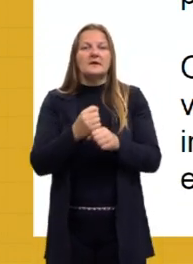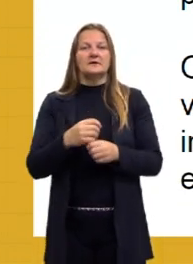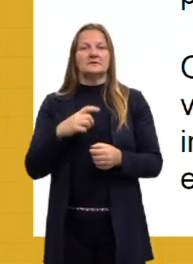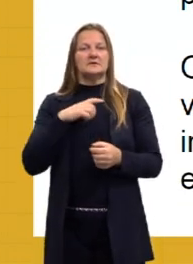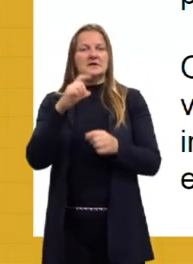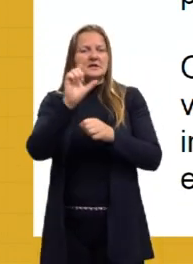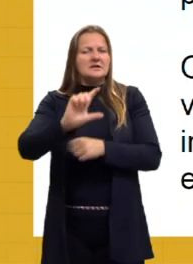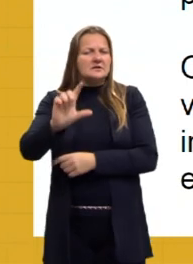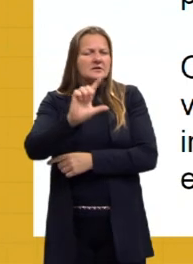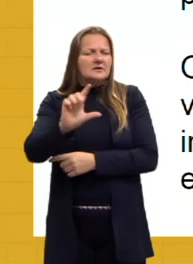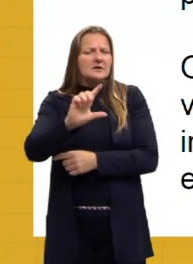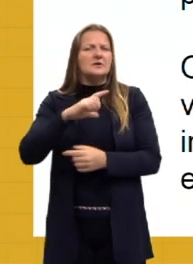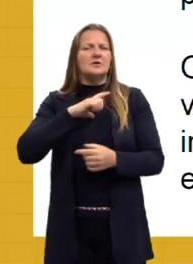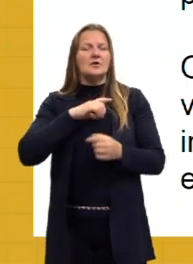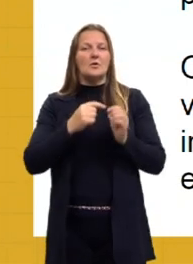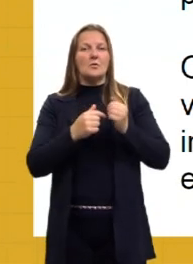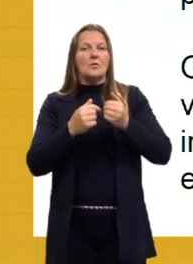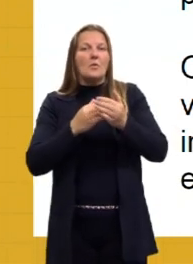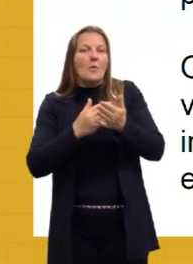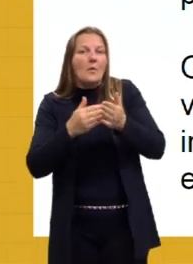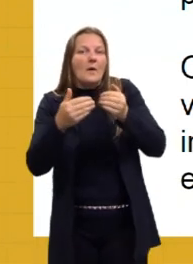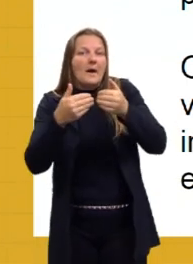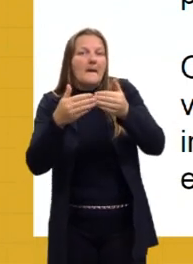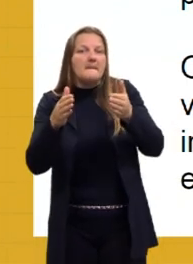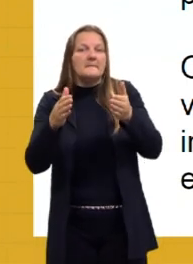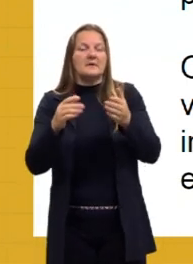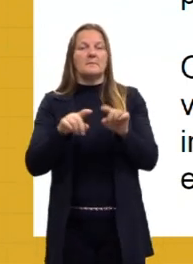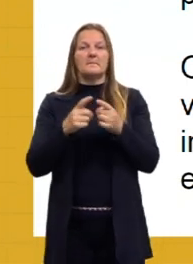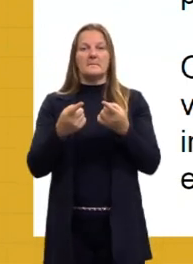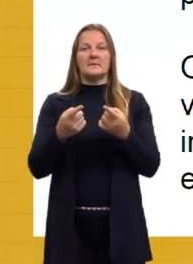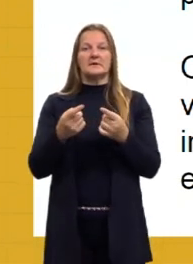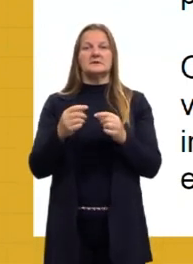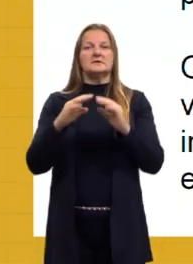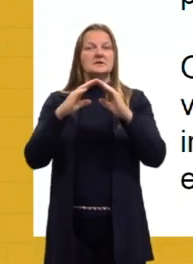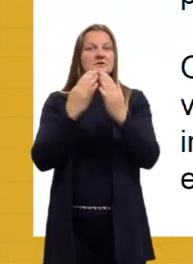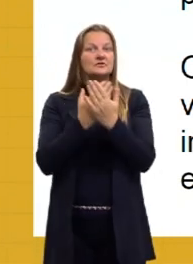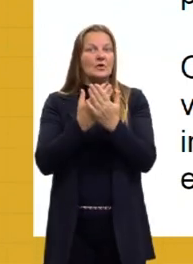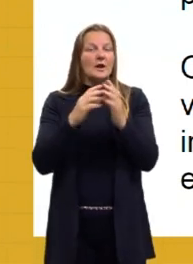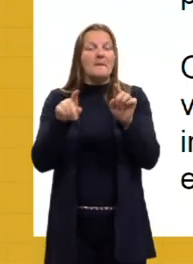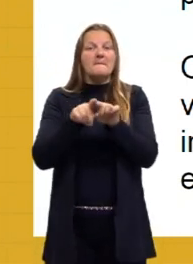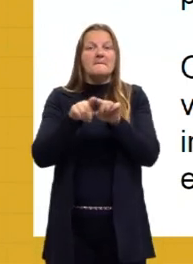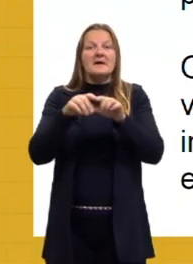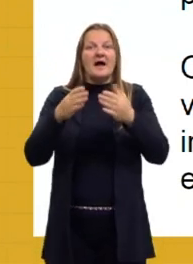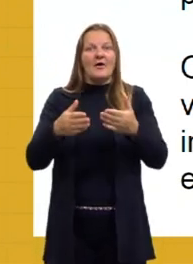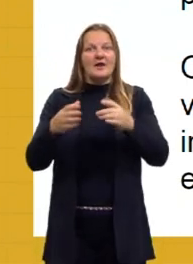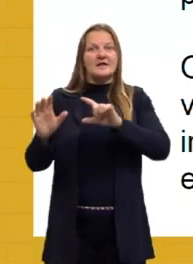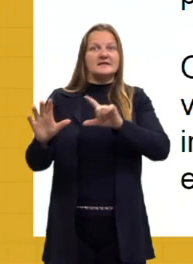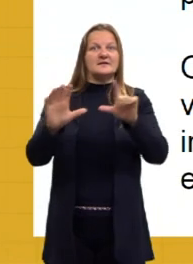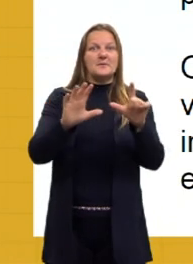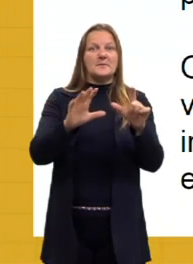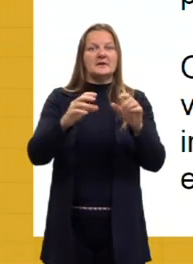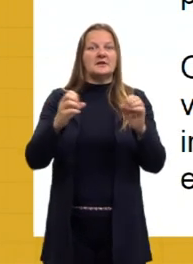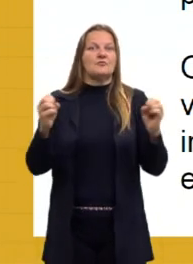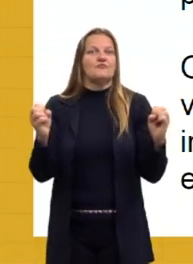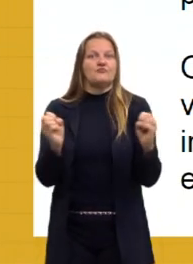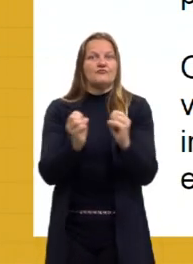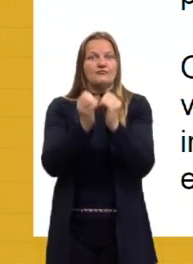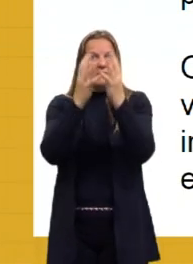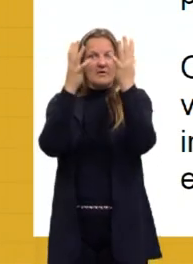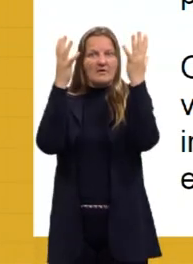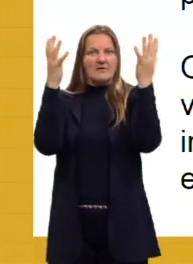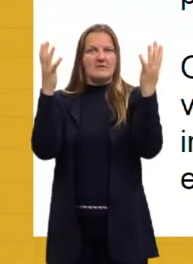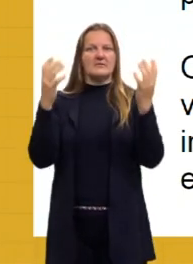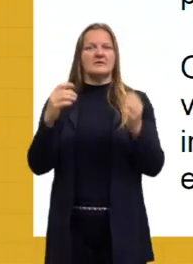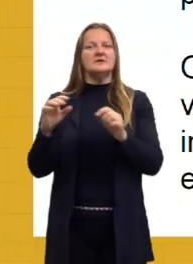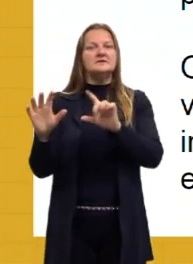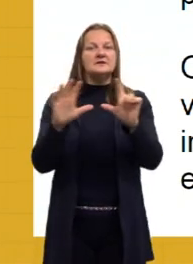obras literárias que abrem, abrem as escolas. E aqui, então, no modernismo, gente vai ter um grande evento, que é o evento,